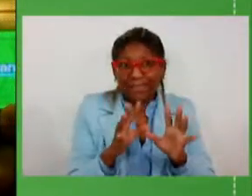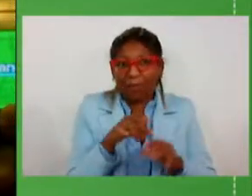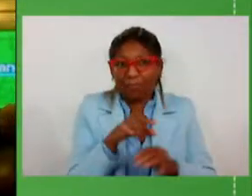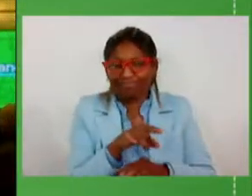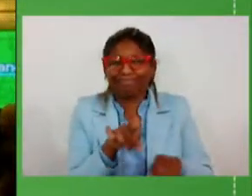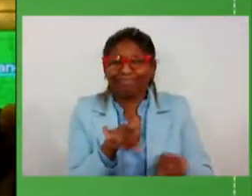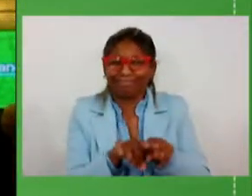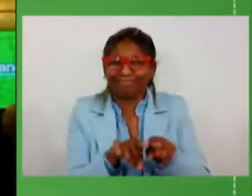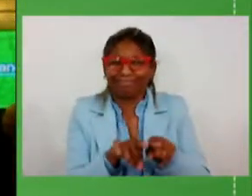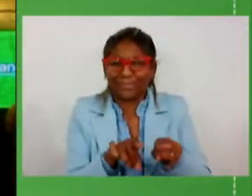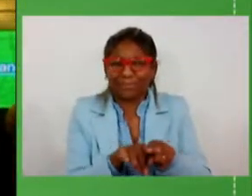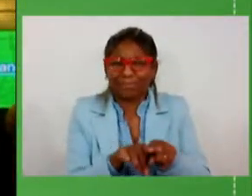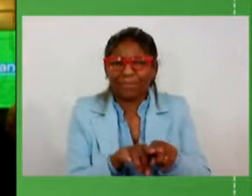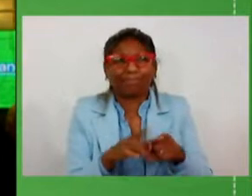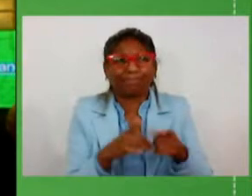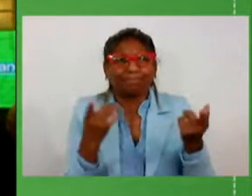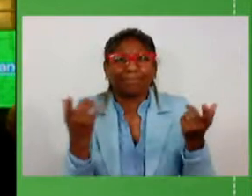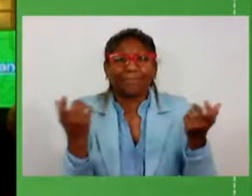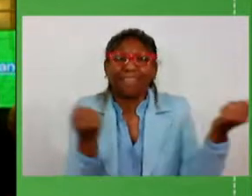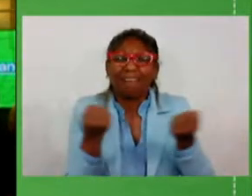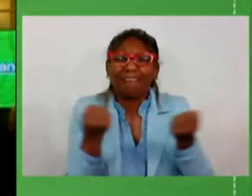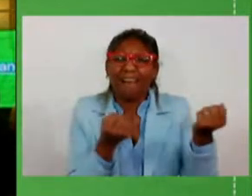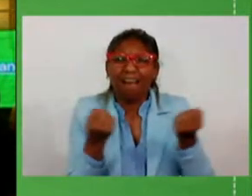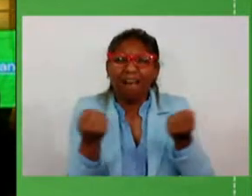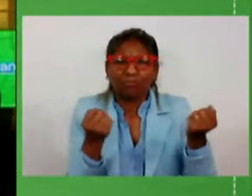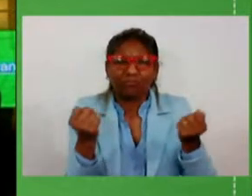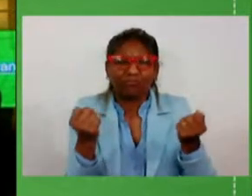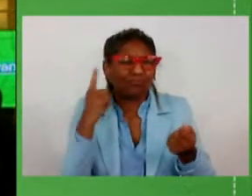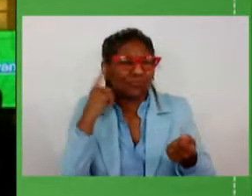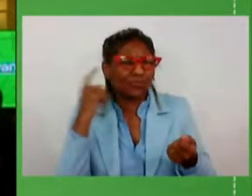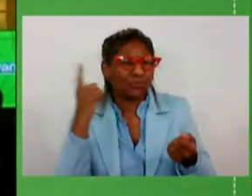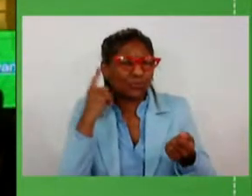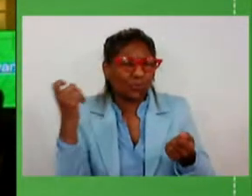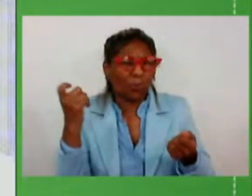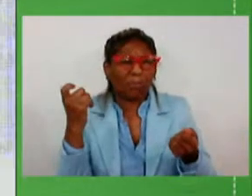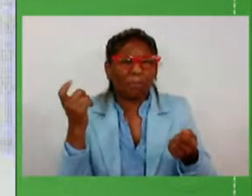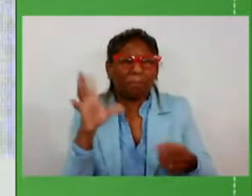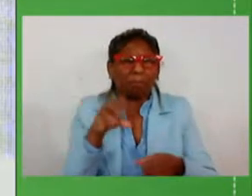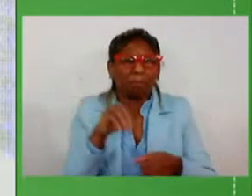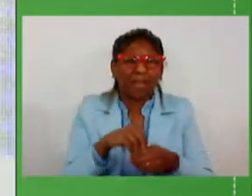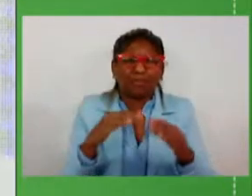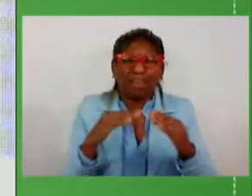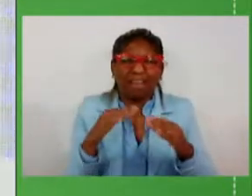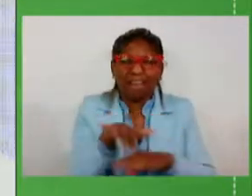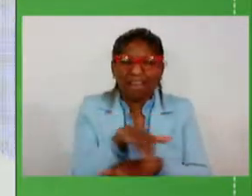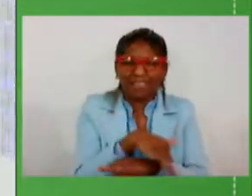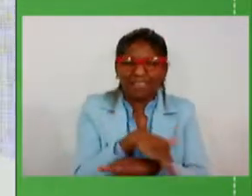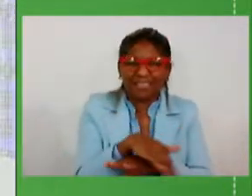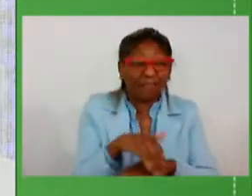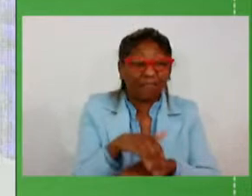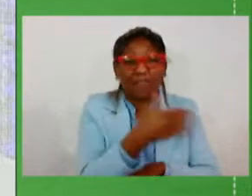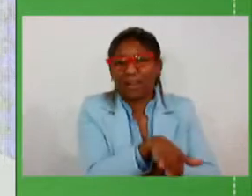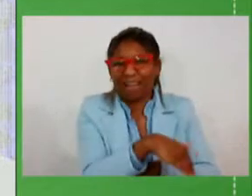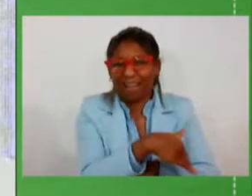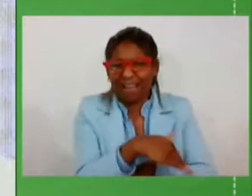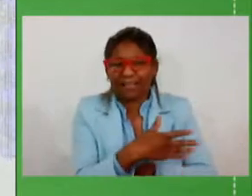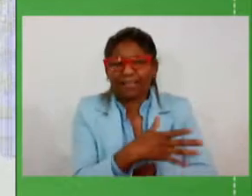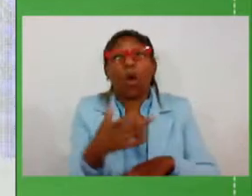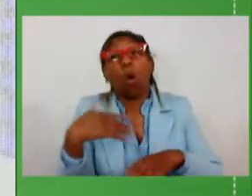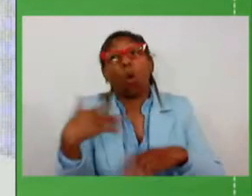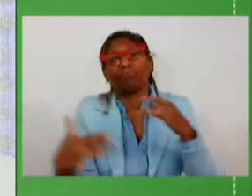vezes carro de som na frente de casa outdoor na rodovia por onde circula